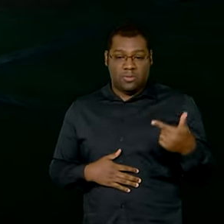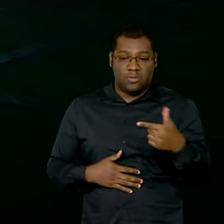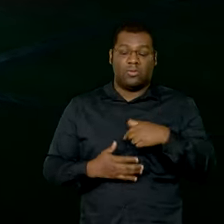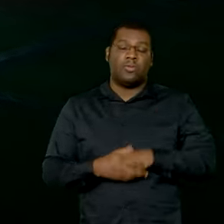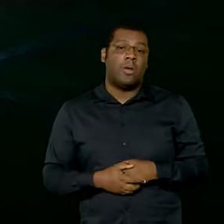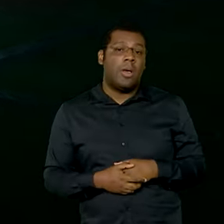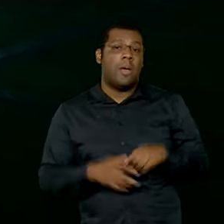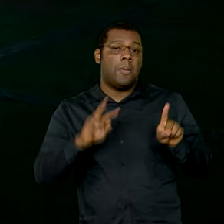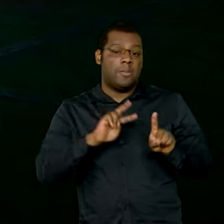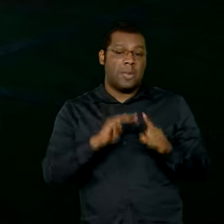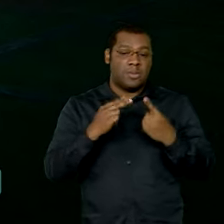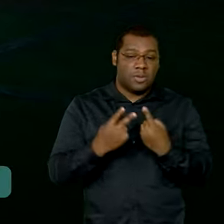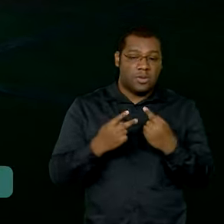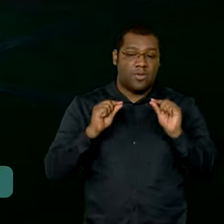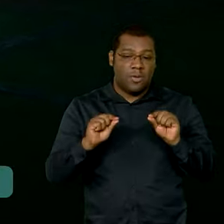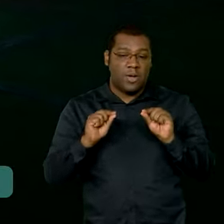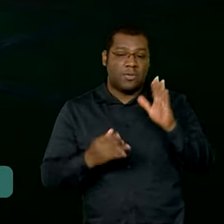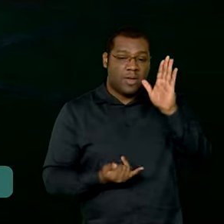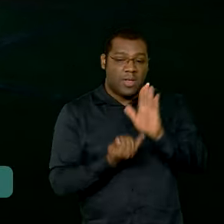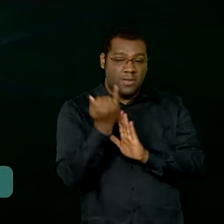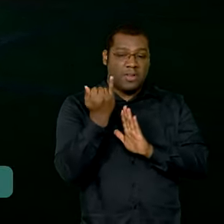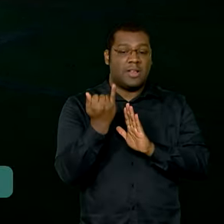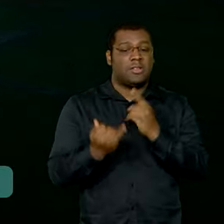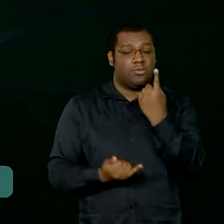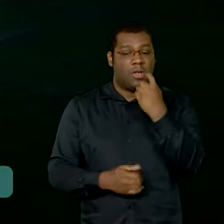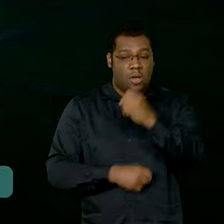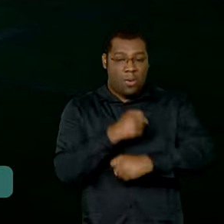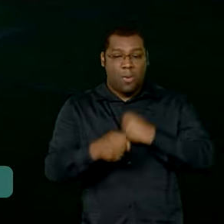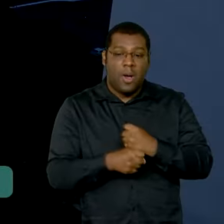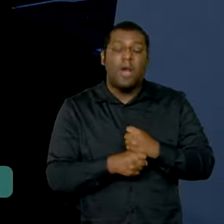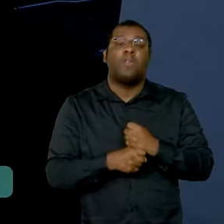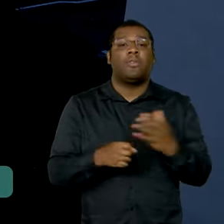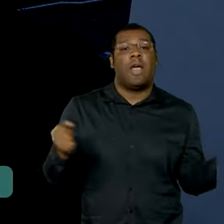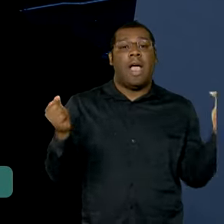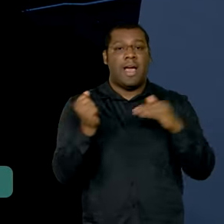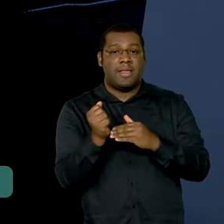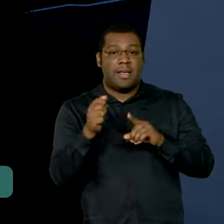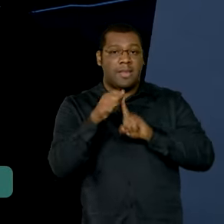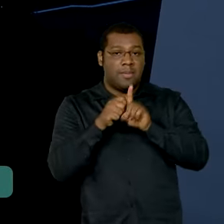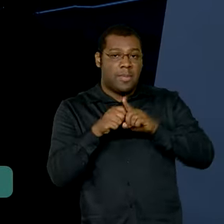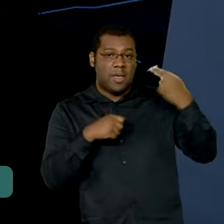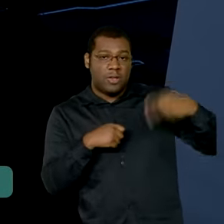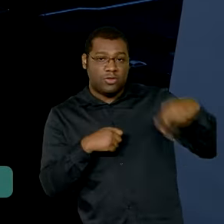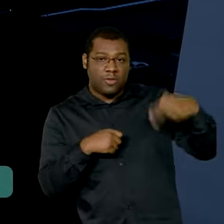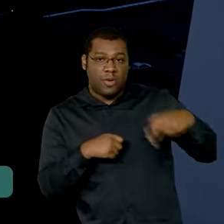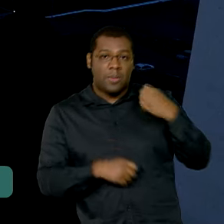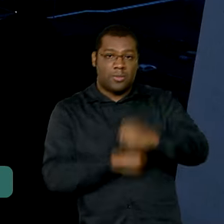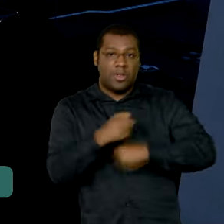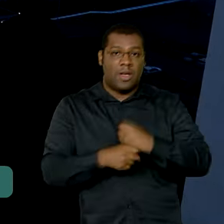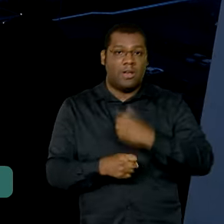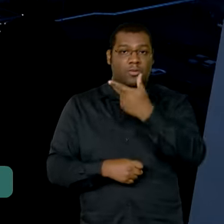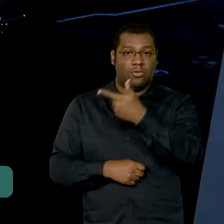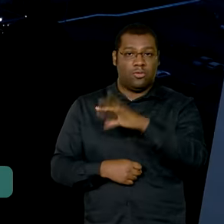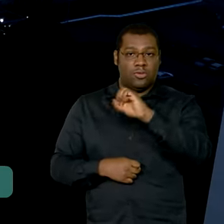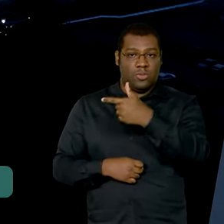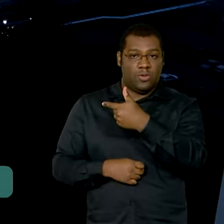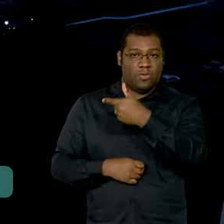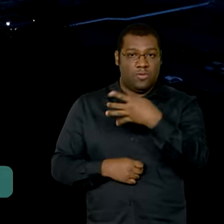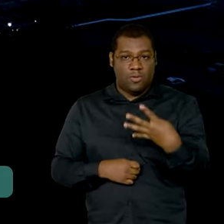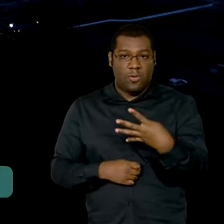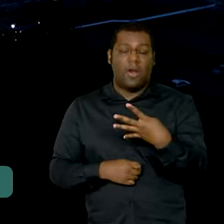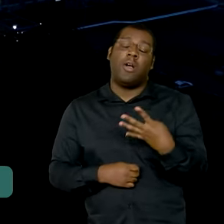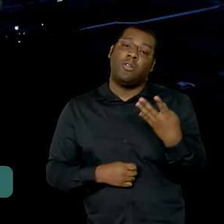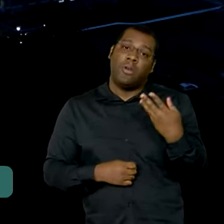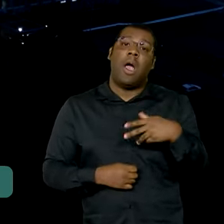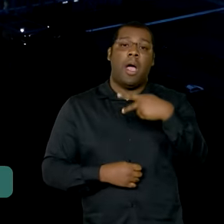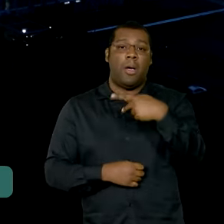inflação de 12 meses até novembro de 2024, mais o Produto Interno Bruto de 2023, que foi